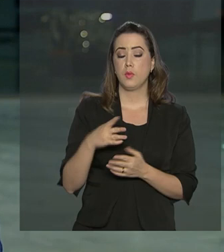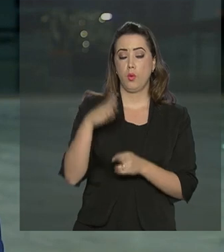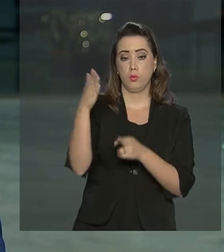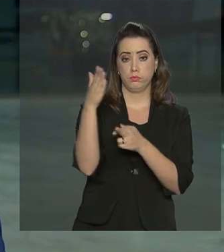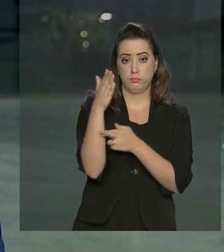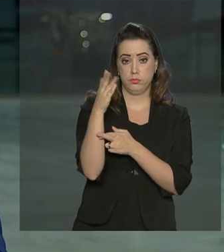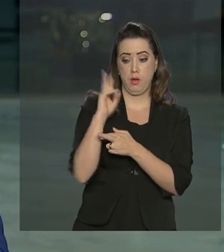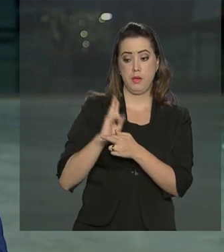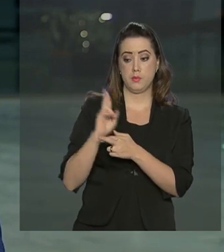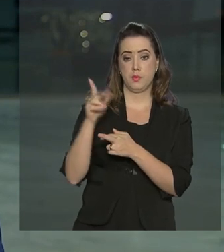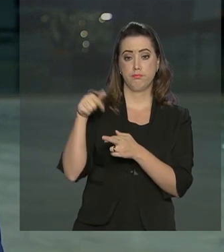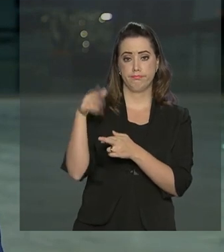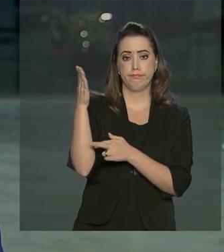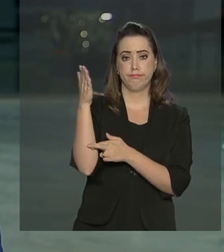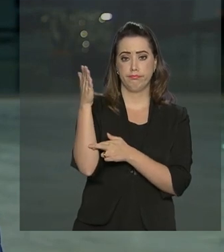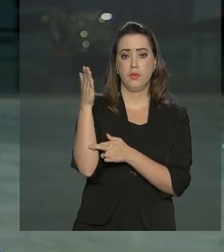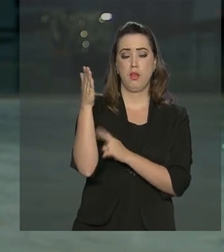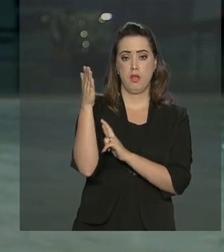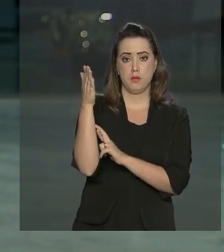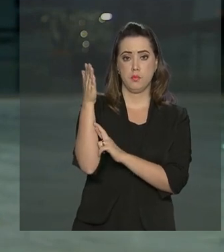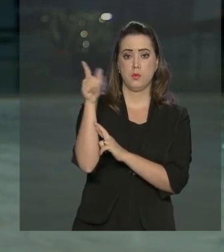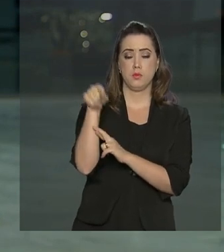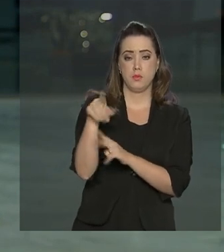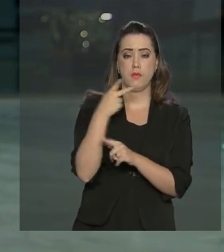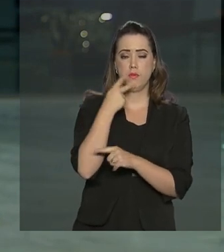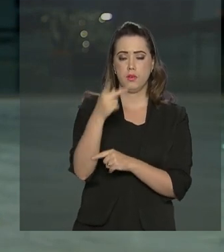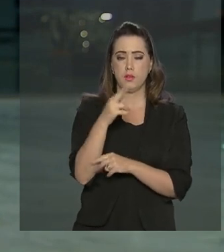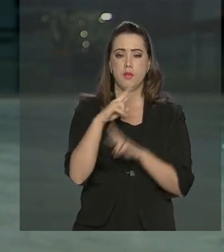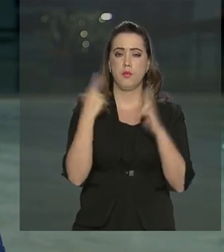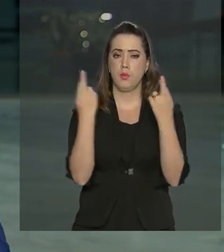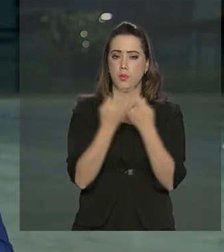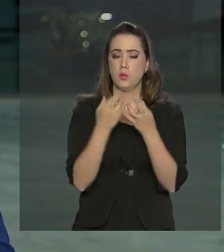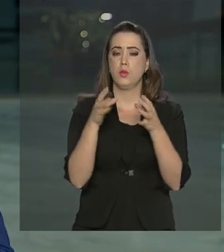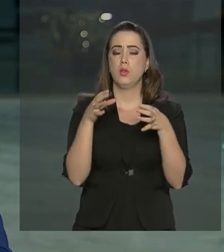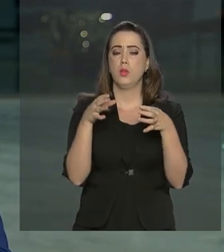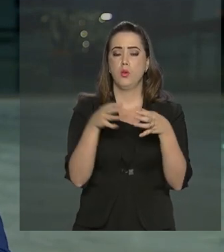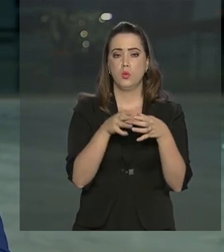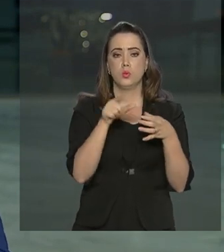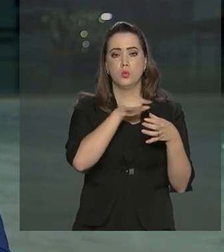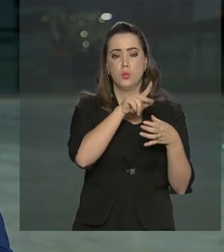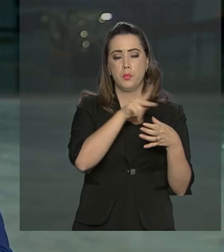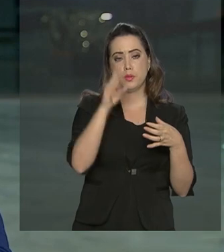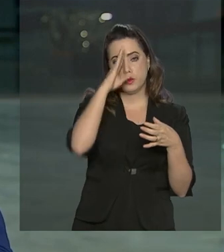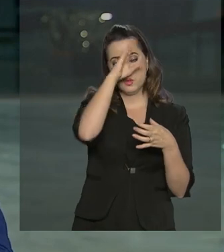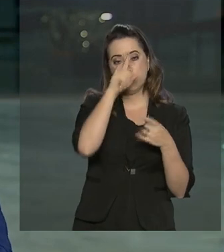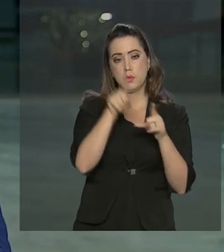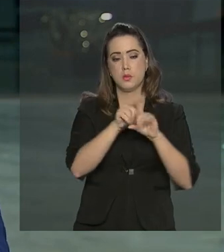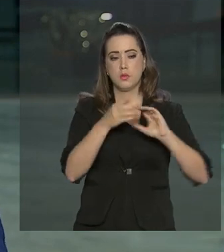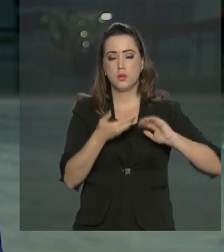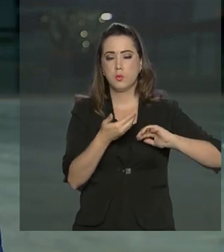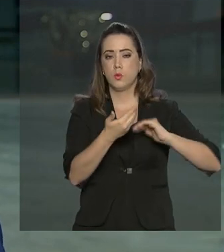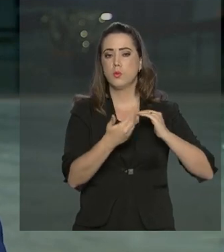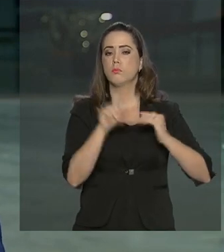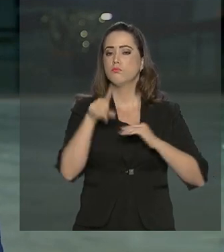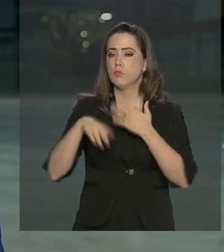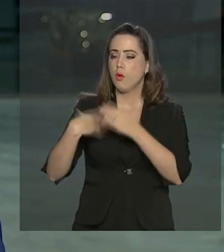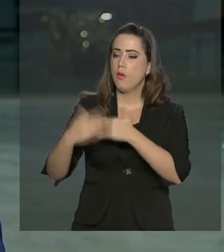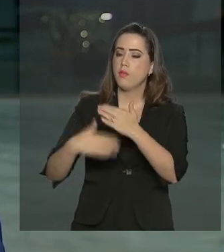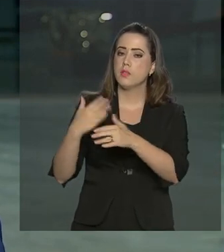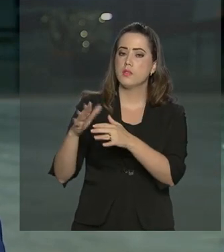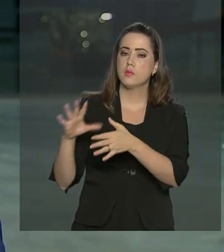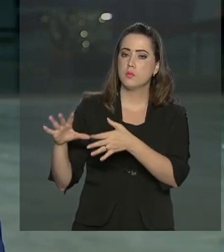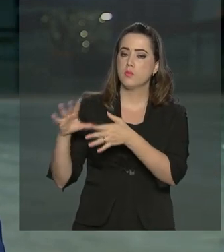brasileiro, as reuniões de Guaidó com o presidente Jair Bolsonaro e com o Congresso Brasileiro foram um avanço para